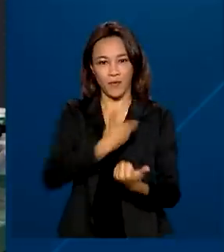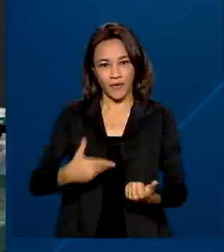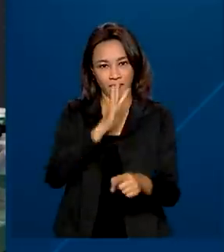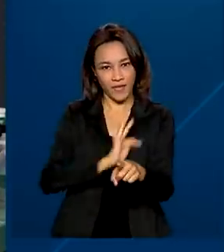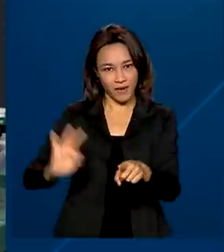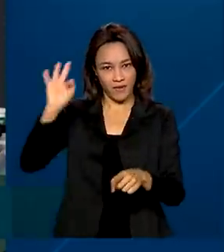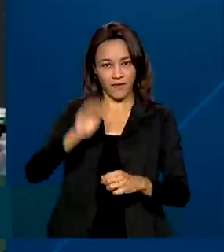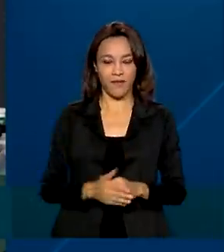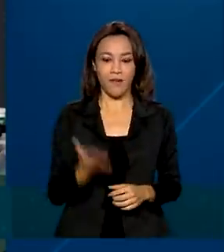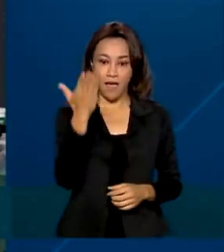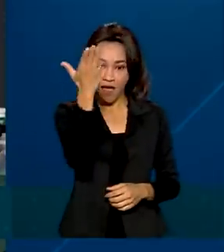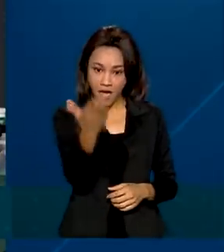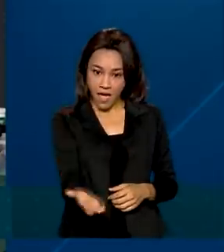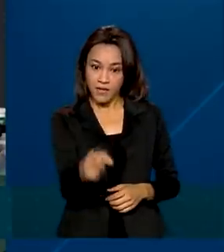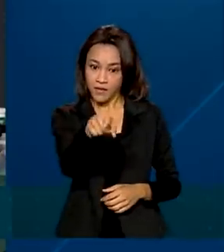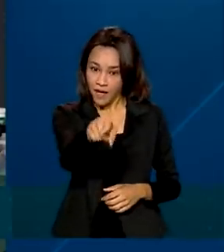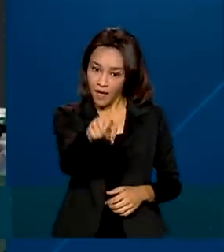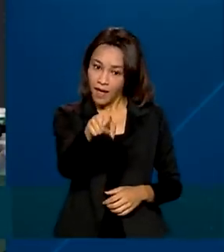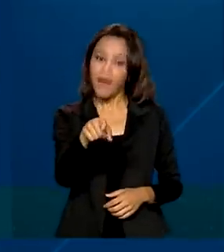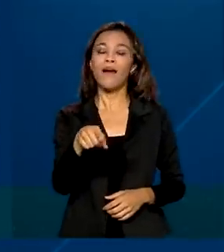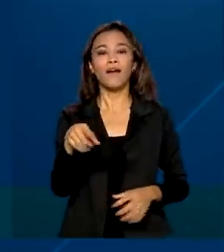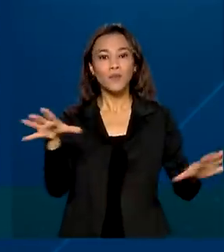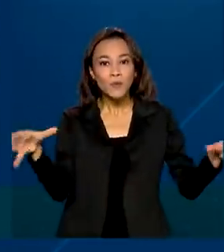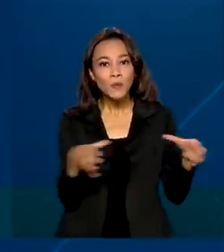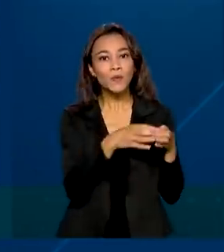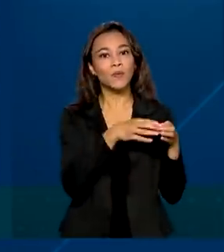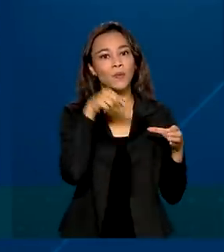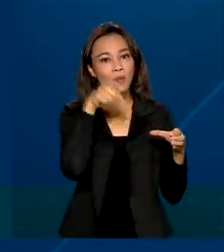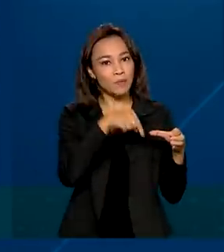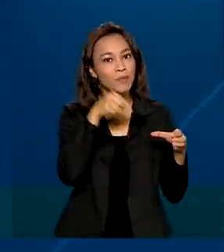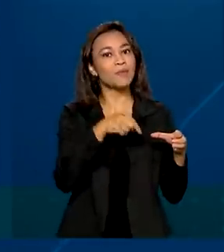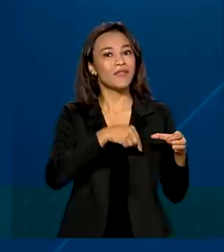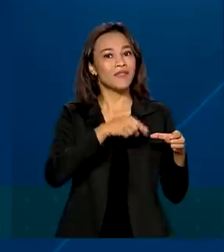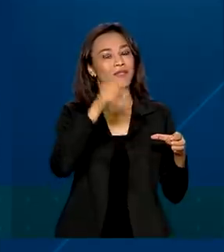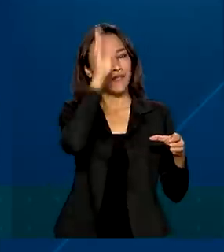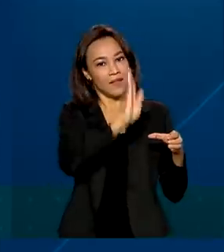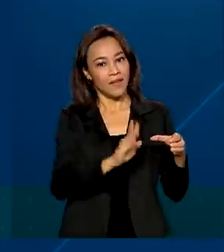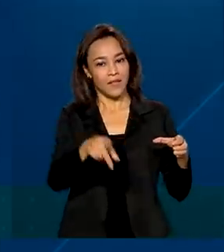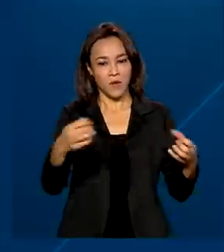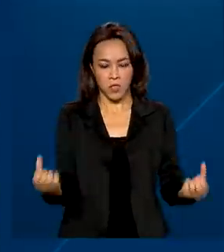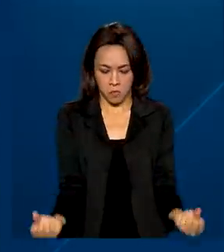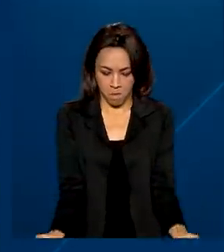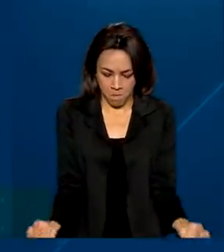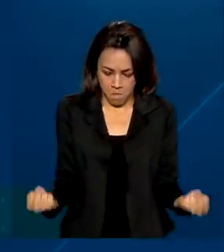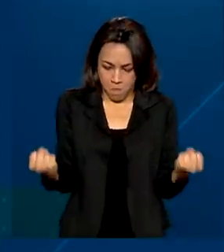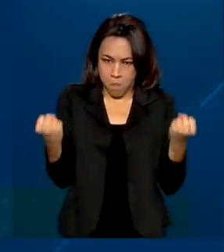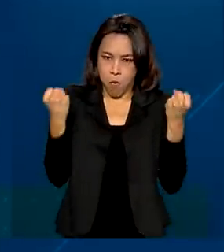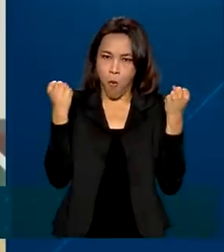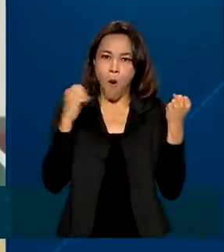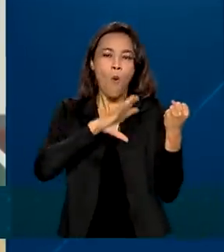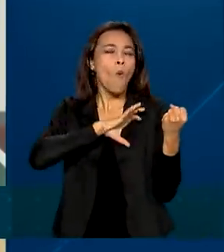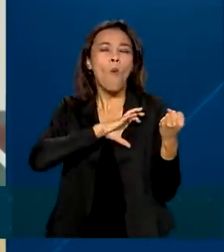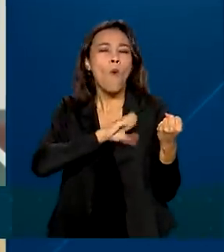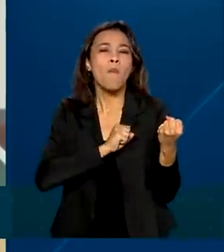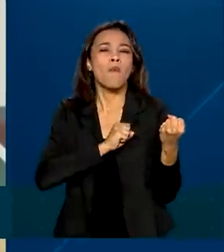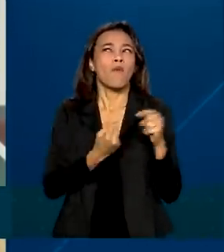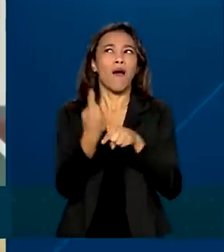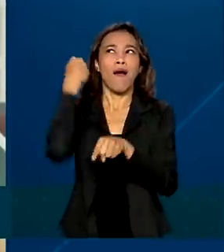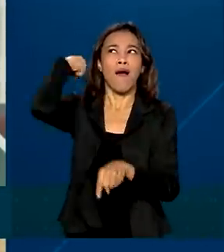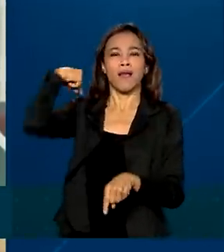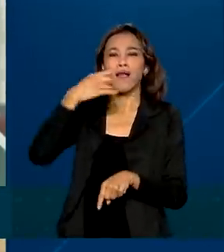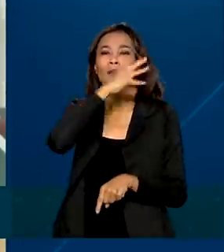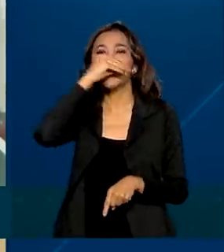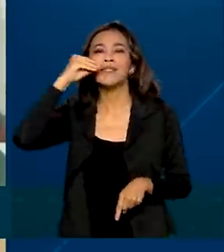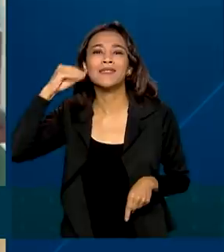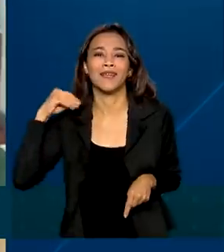Laura é atleta da Seleção Brasileira de Levantamento de Peso. A paixão começou ainda na adolescência, no